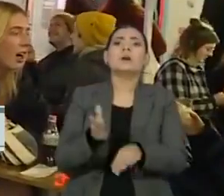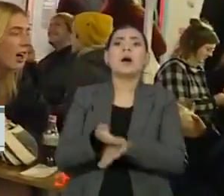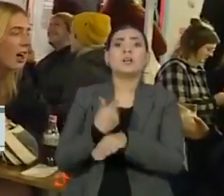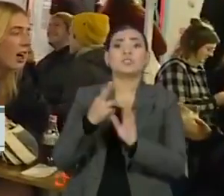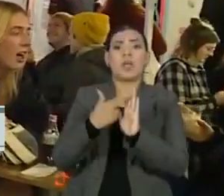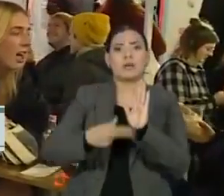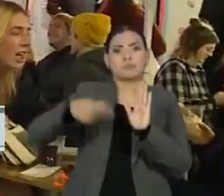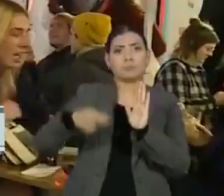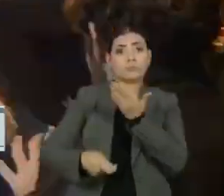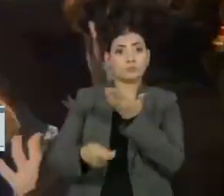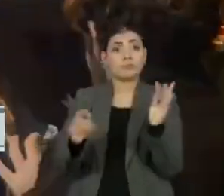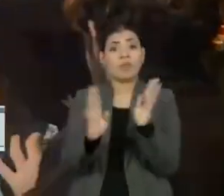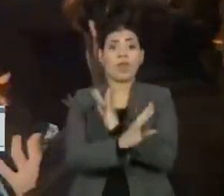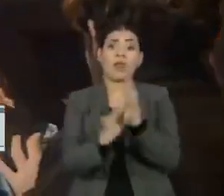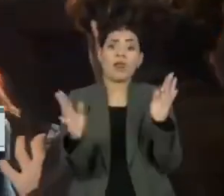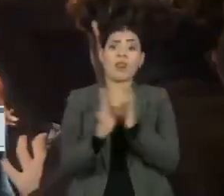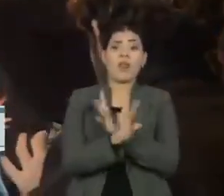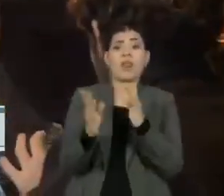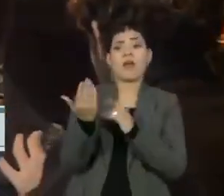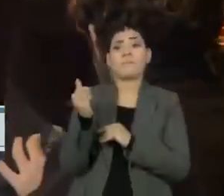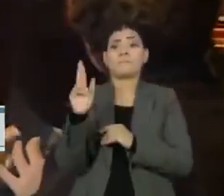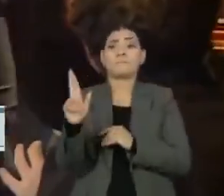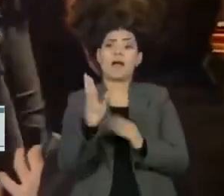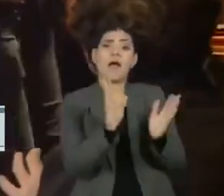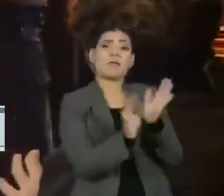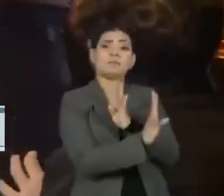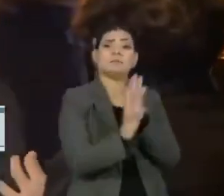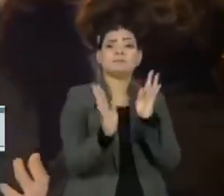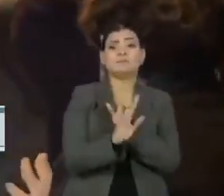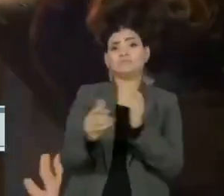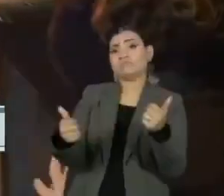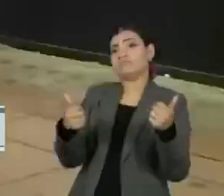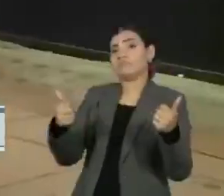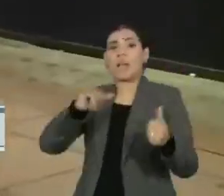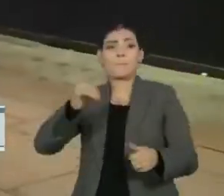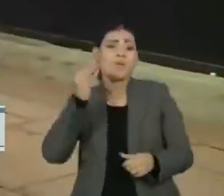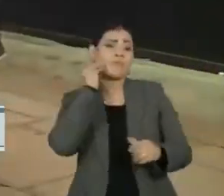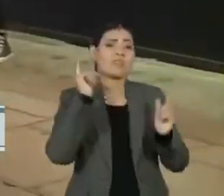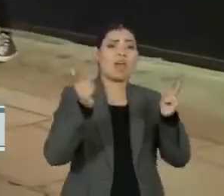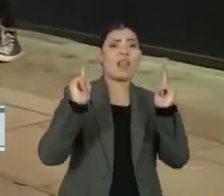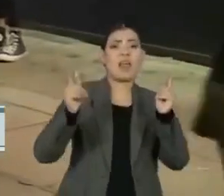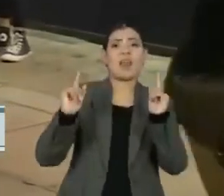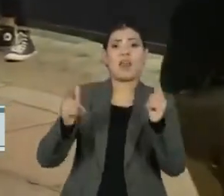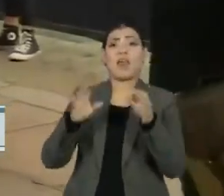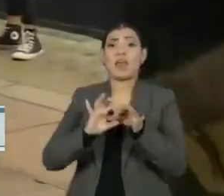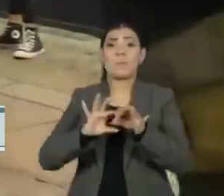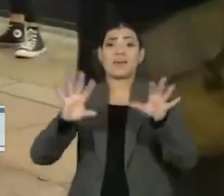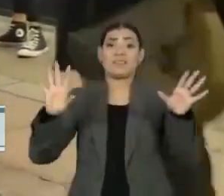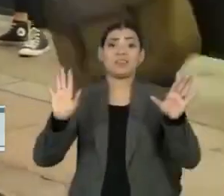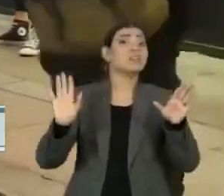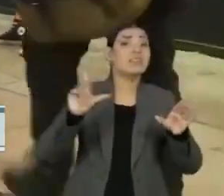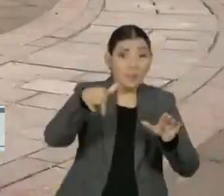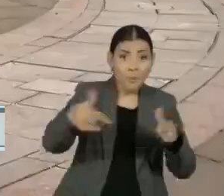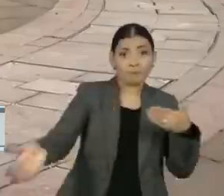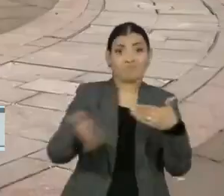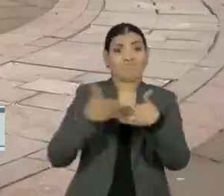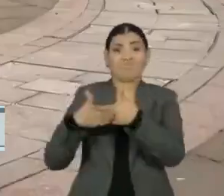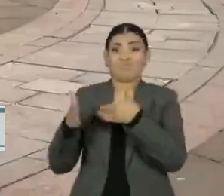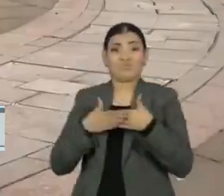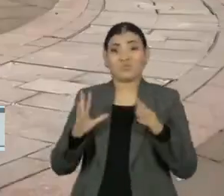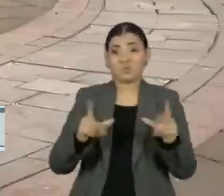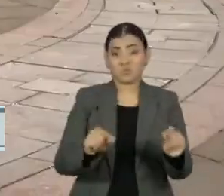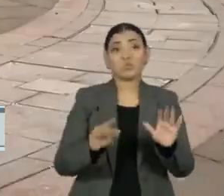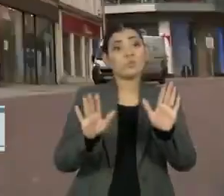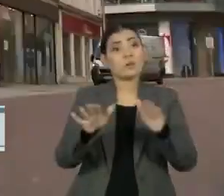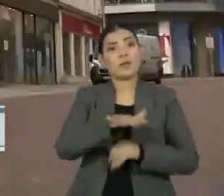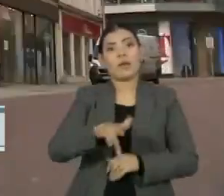as novas regras, milhares de pessoas encheram bares, pubs e restaurantes para aproveitar as últimas horas de liberdade antes do confinamento. E o